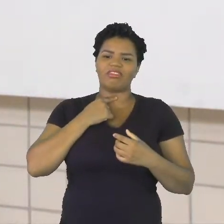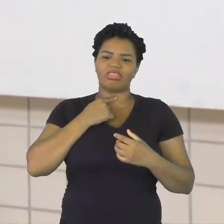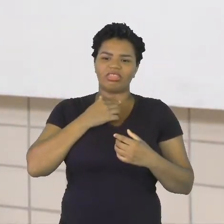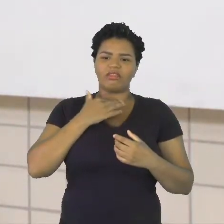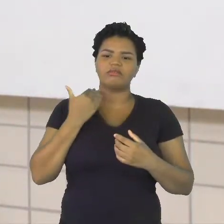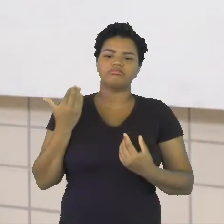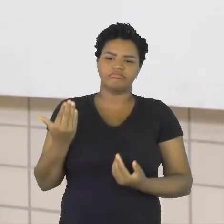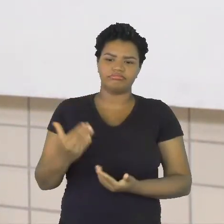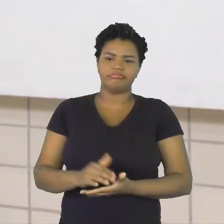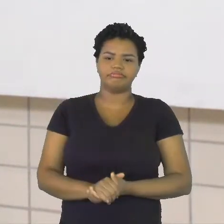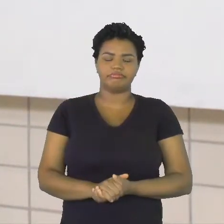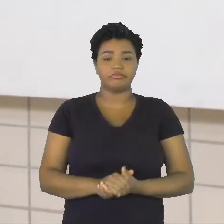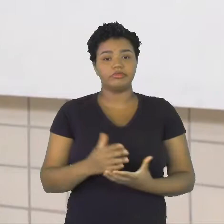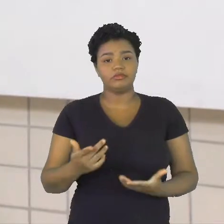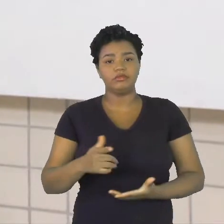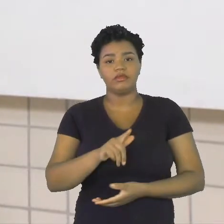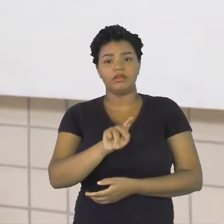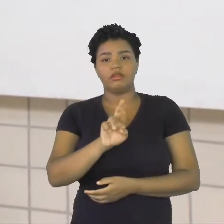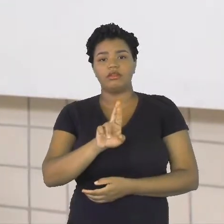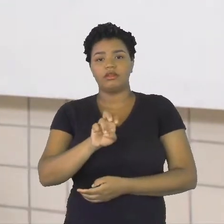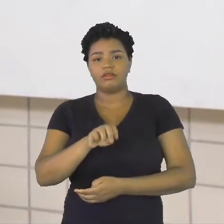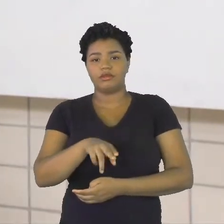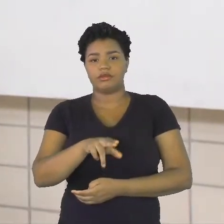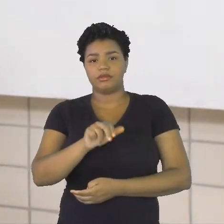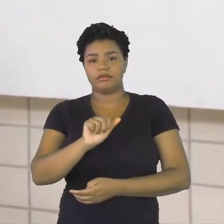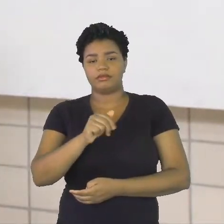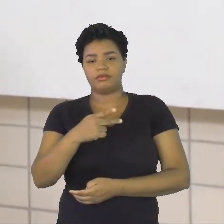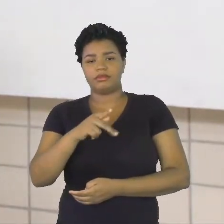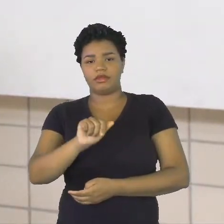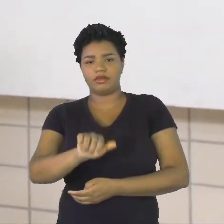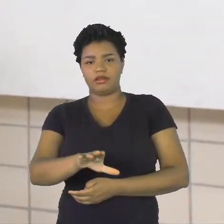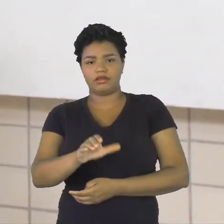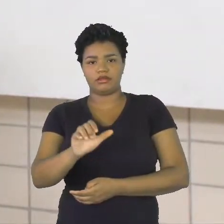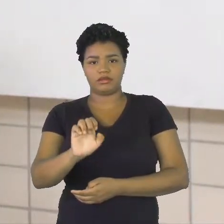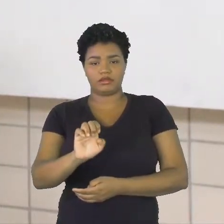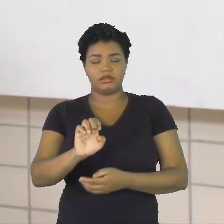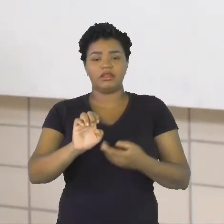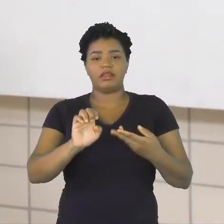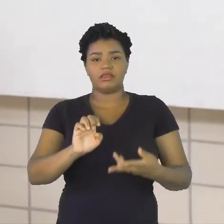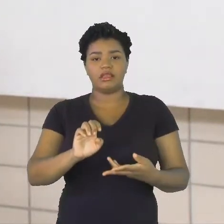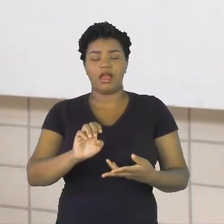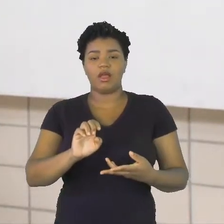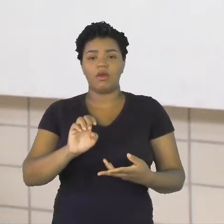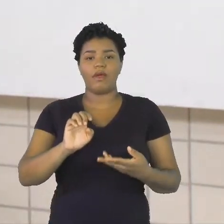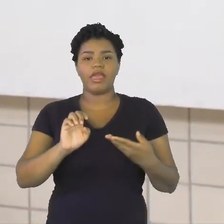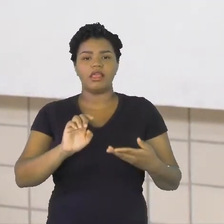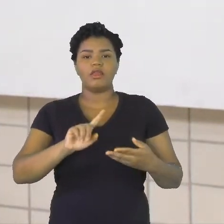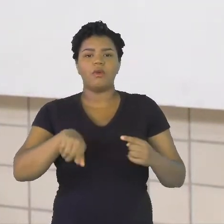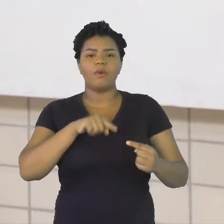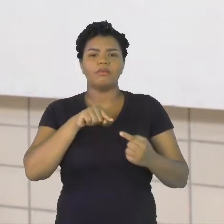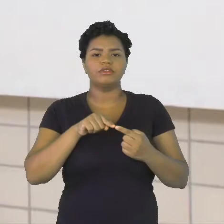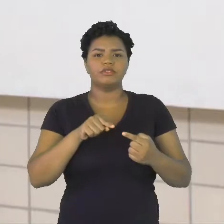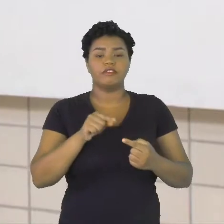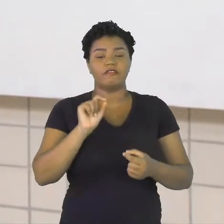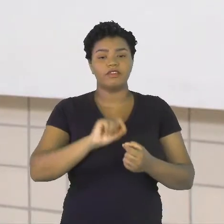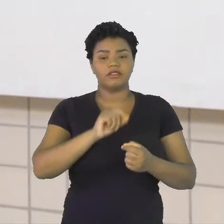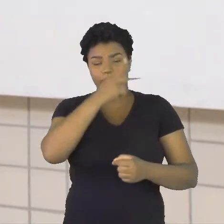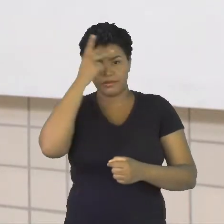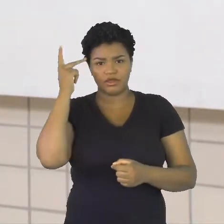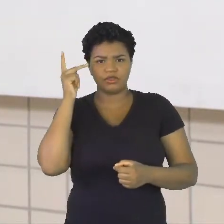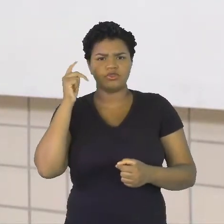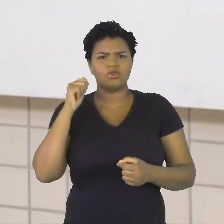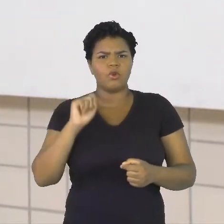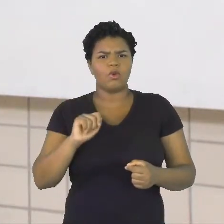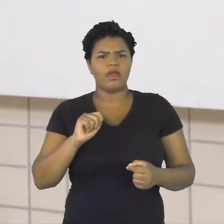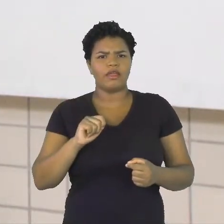ele tem esse objetivo de fazer com que as pessoas adquiram novos hábitos e respeitem o